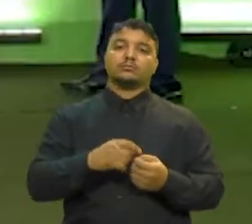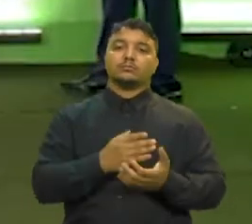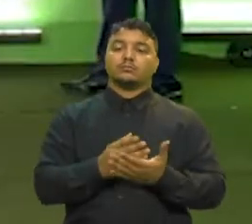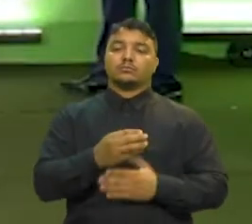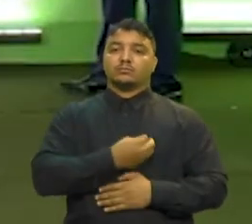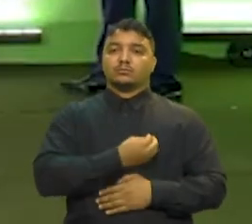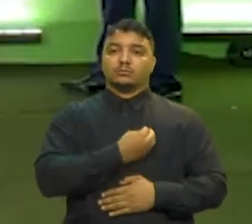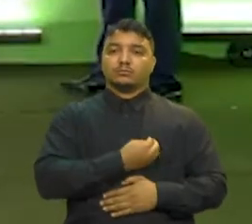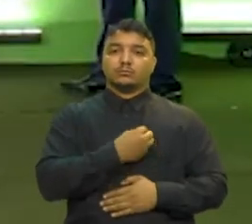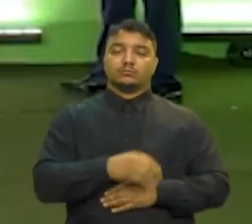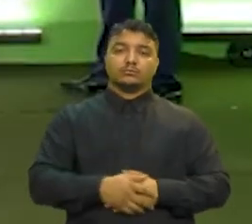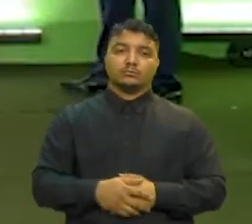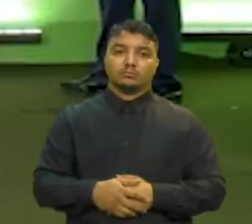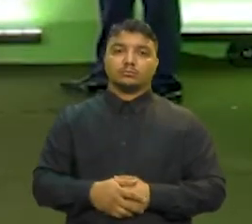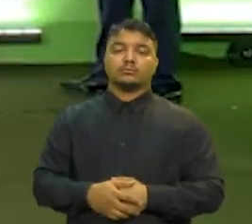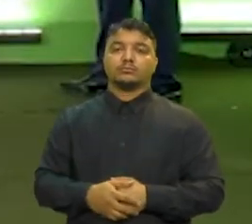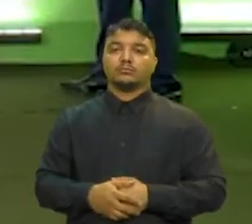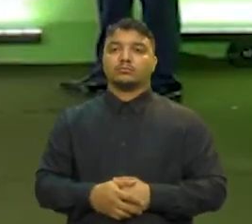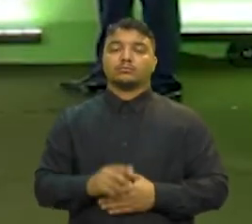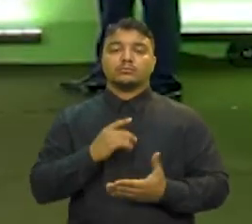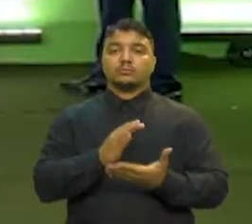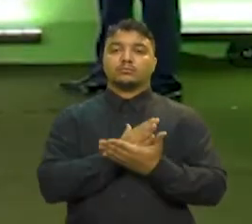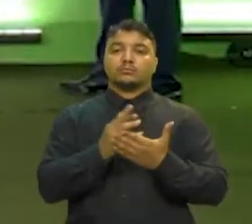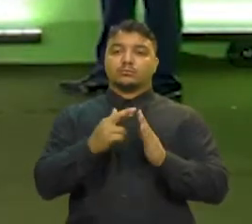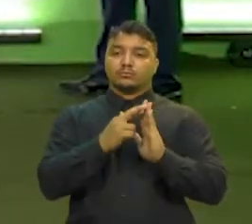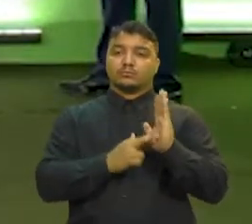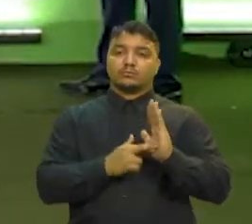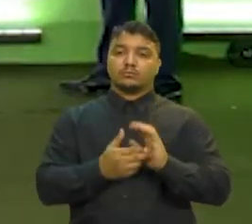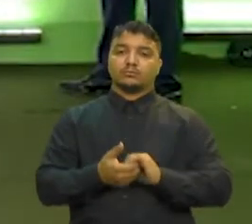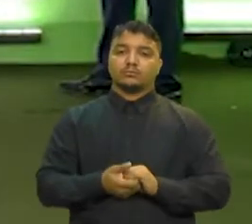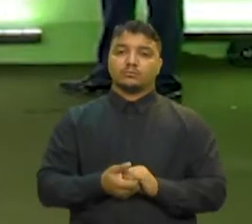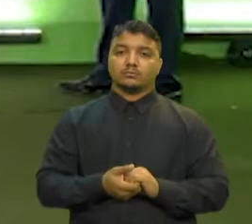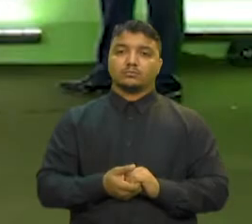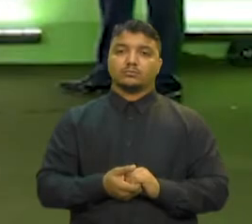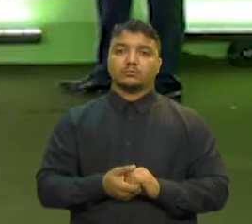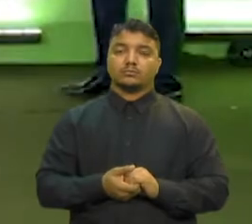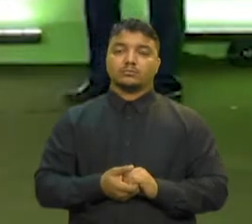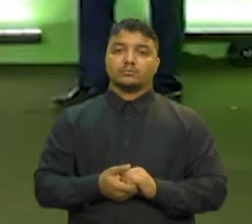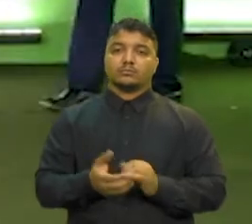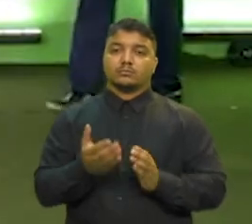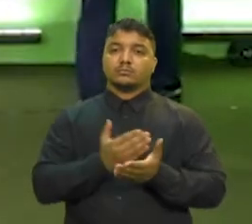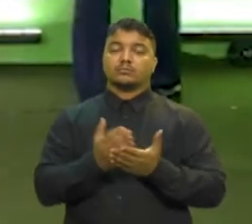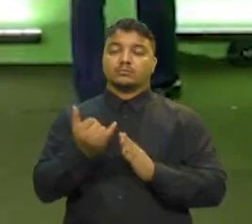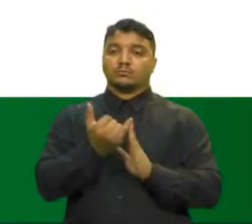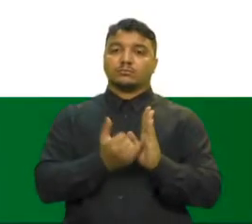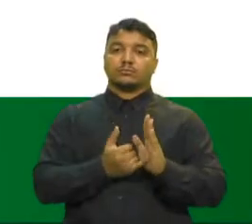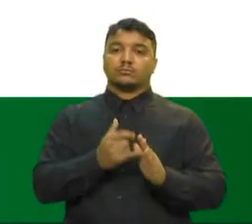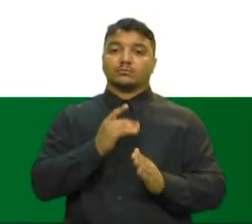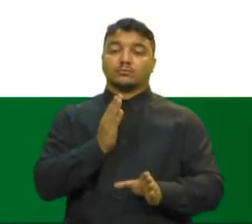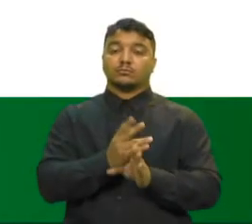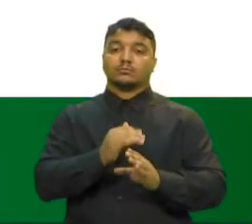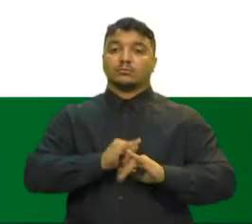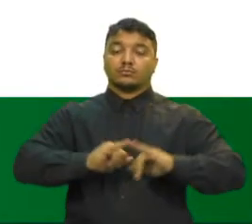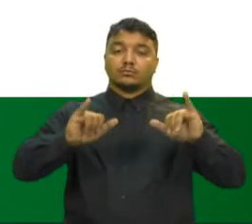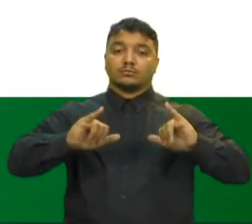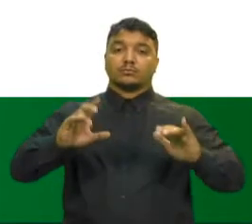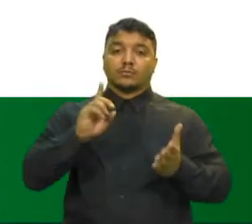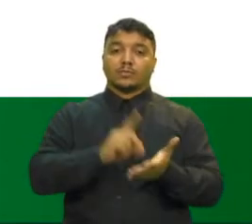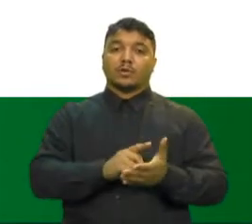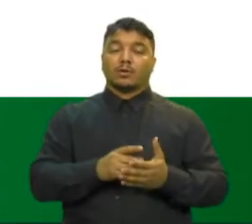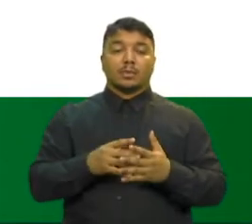Também são alguns critérios de inscrição do programa As inscrições começaram após o lançamento oficial O que provocou